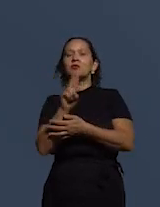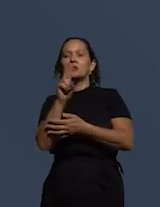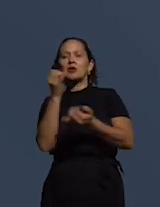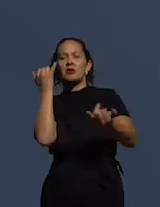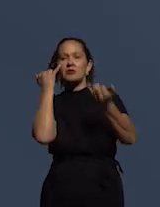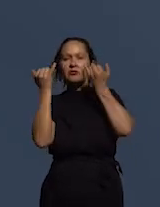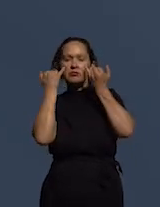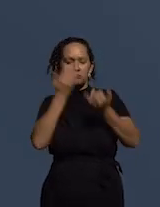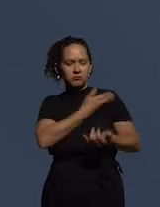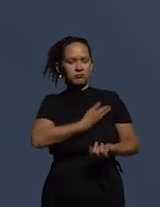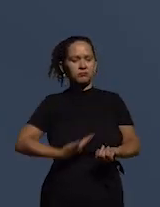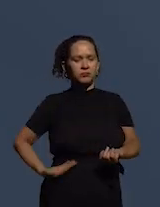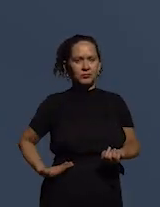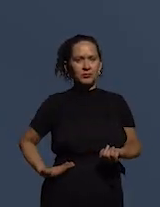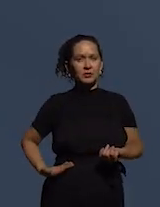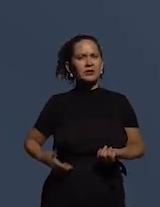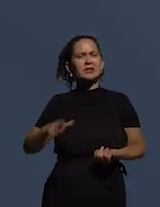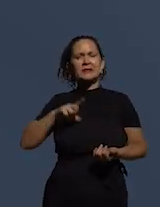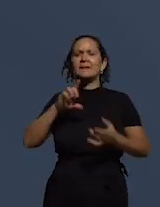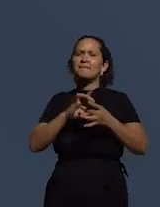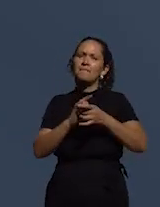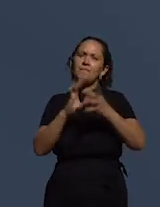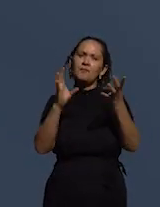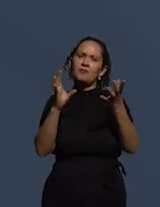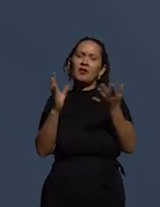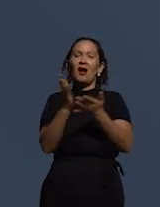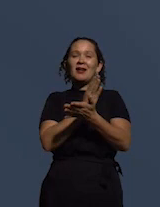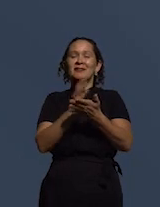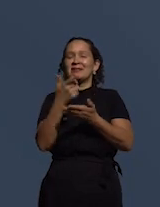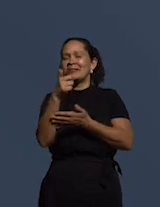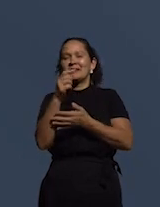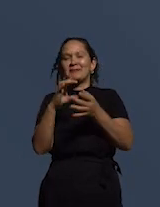públicas que estão disponíveis mas às vezes não são